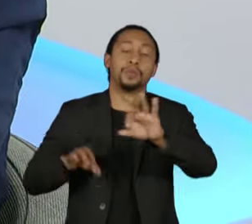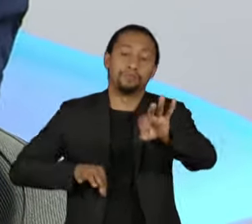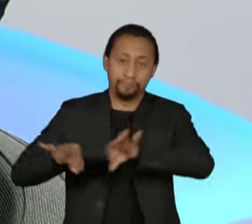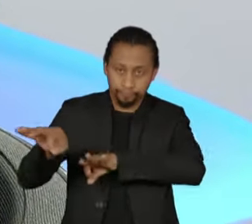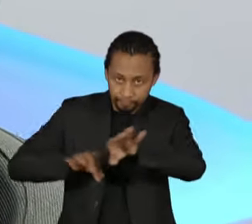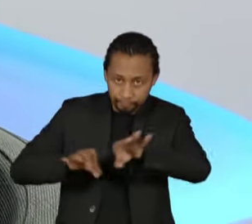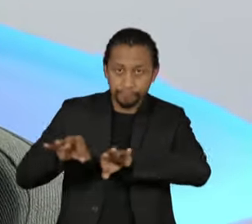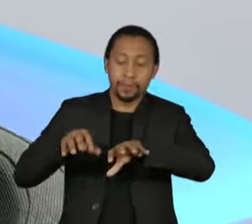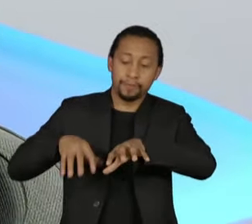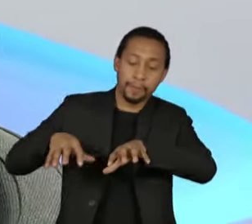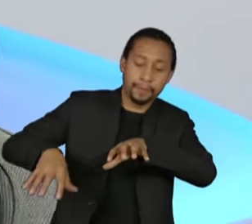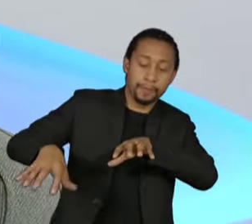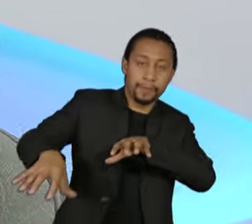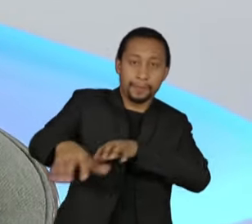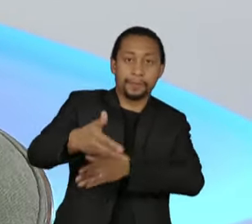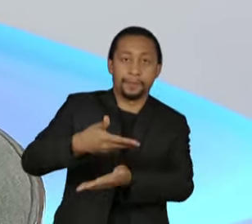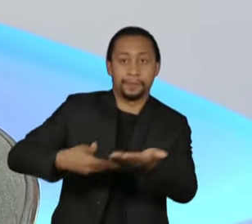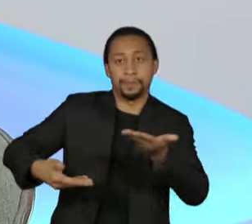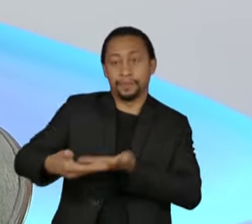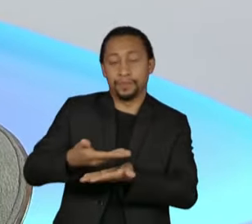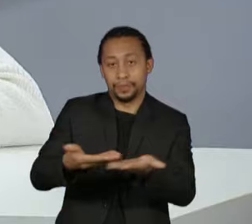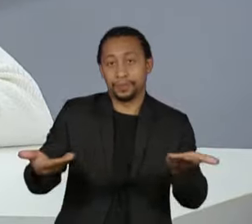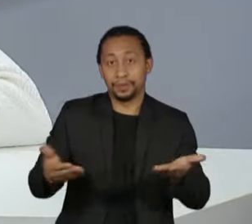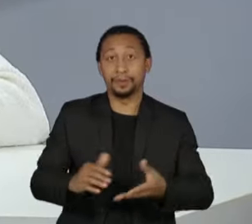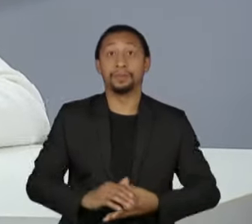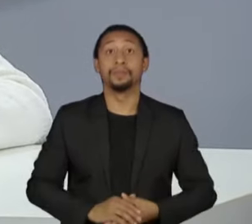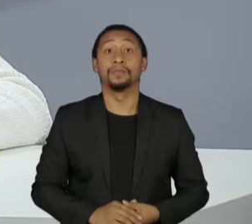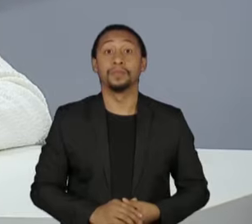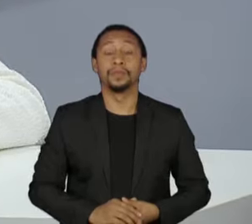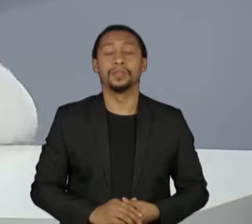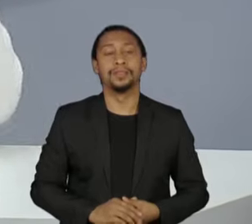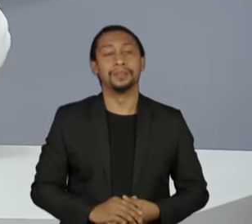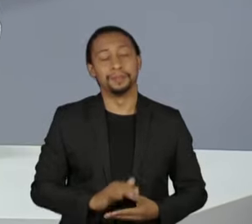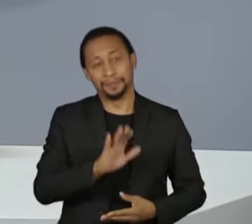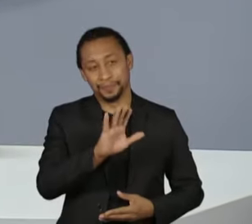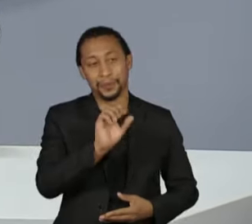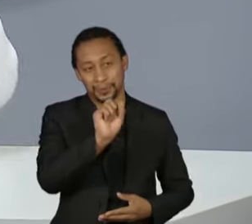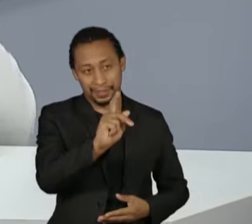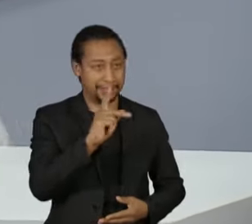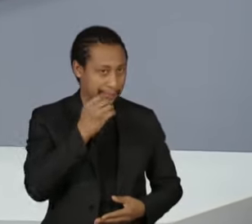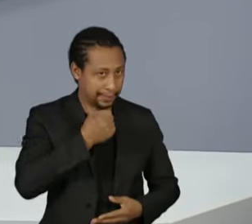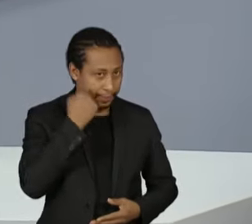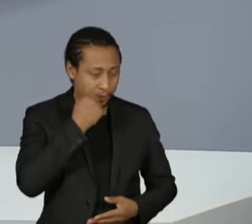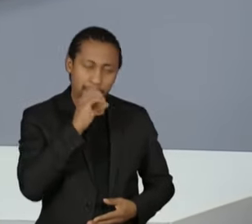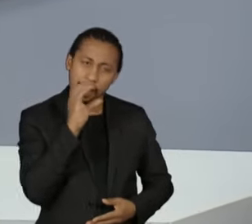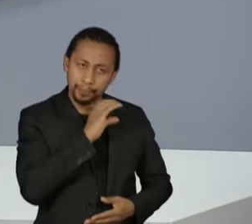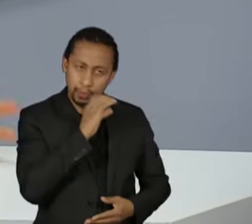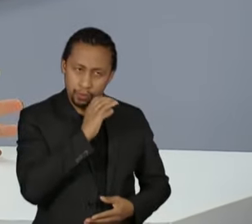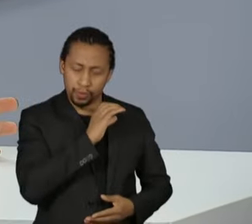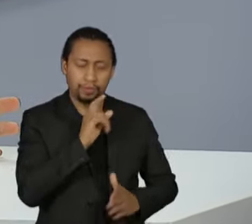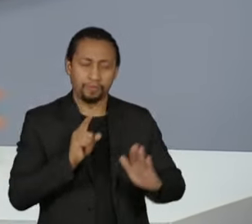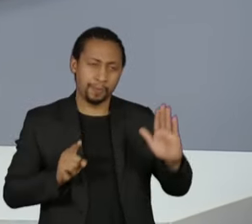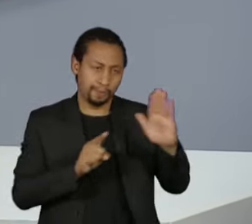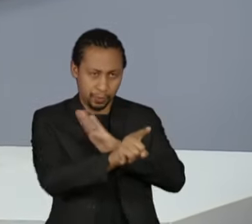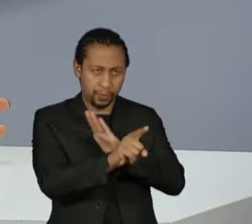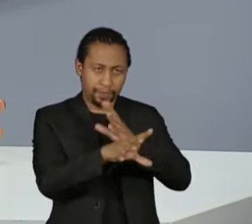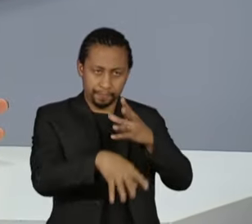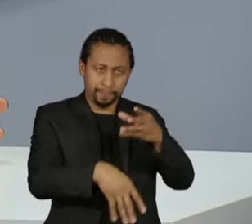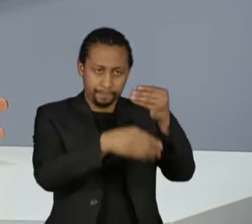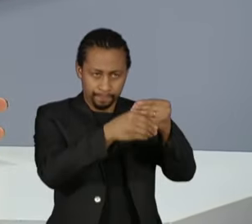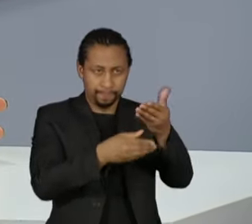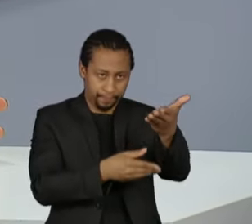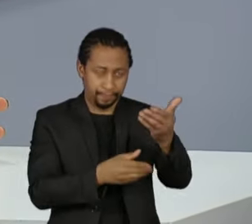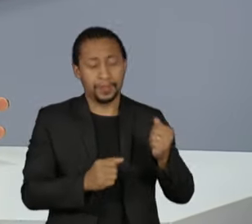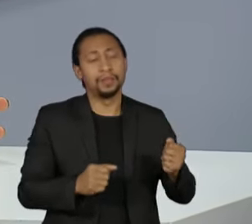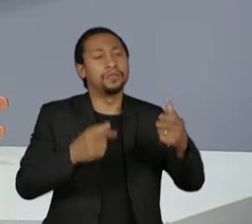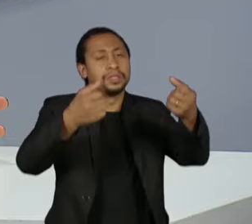respectivas para a equipe Senador, vou voltar na pergunta da Vitória rapidinho. O senhor disse que o presidente Lula sabe que vai precisar de